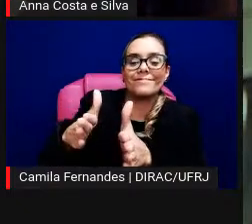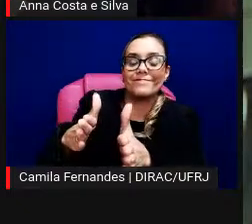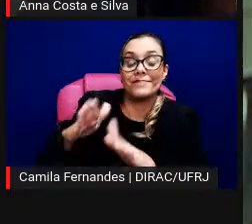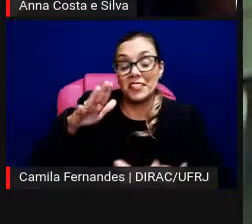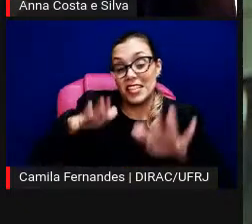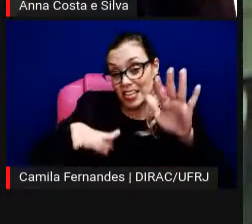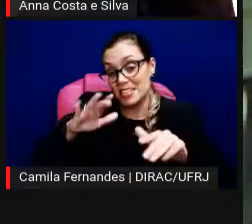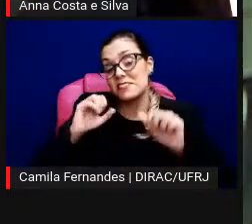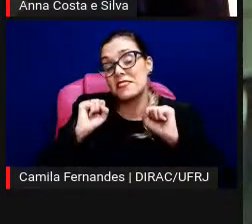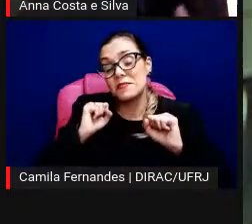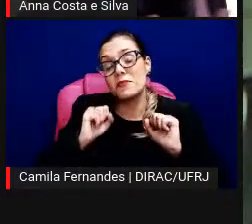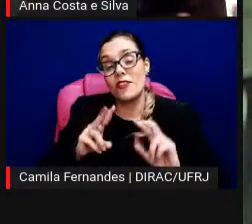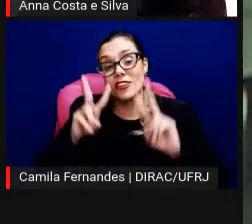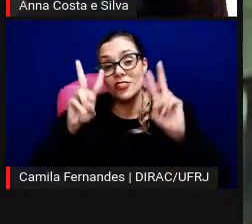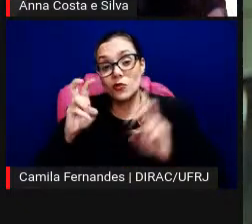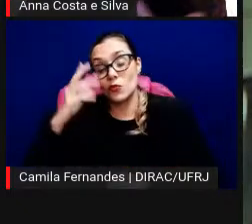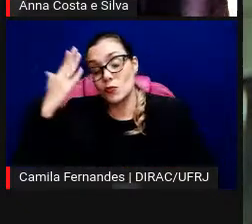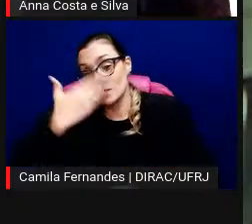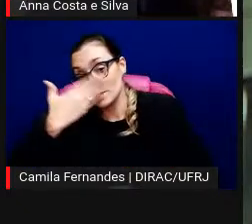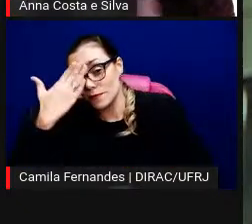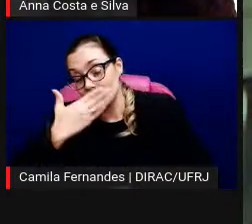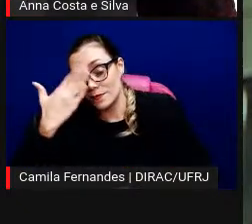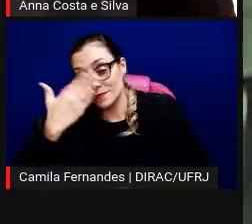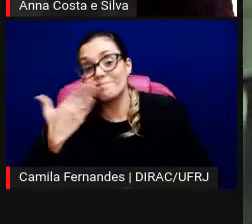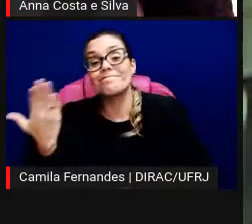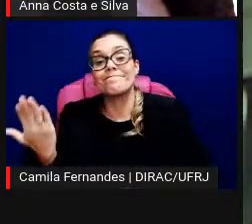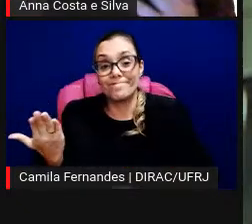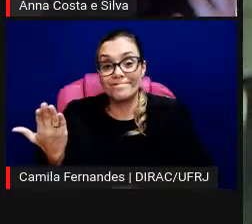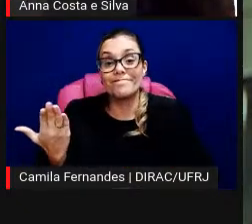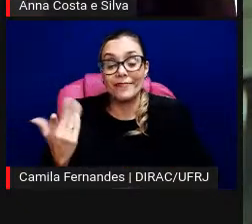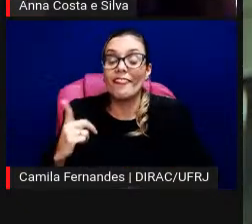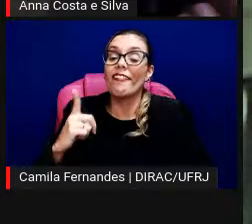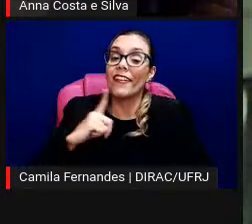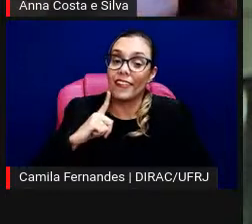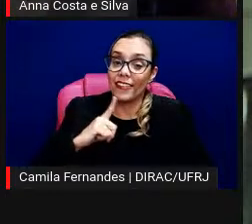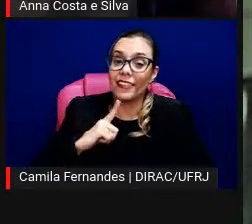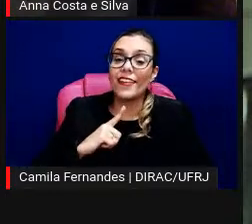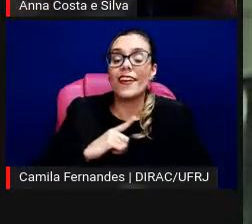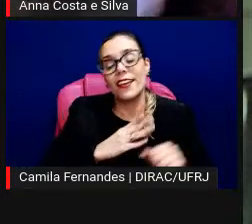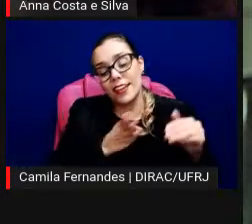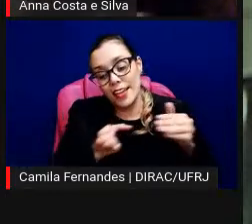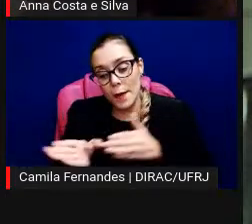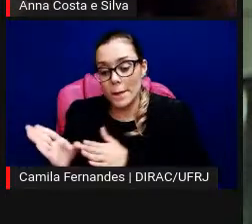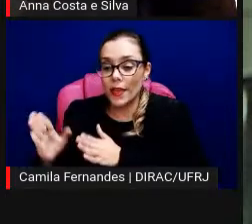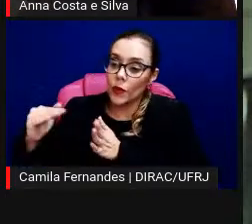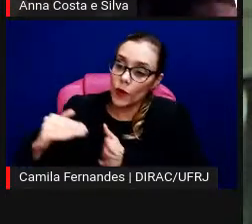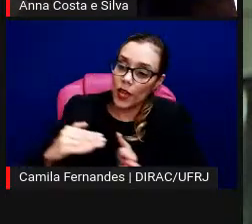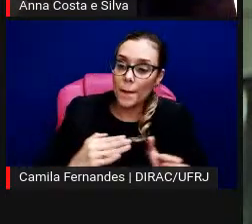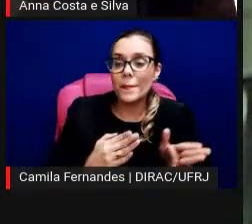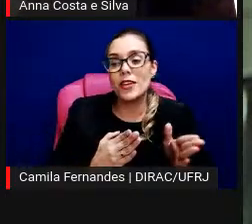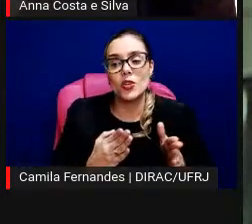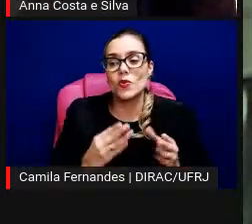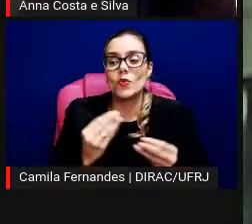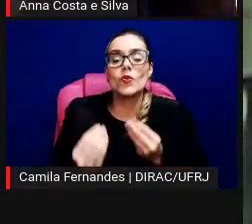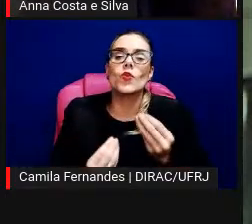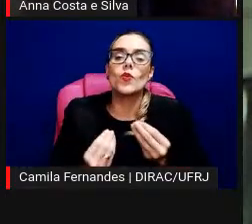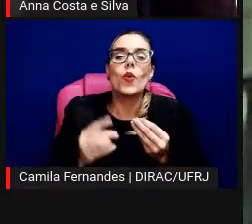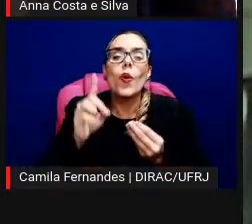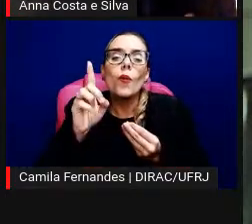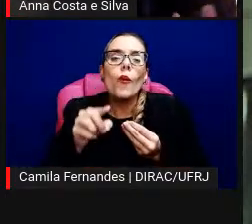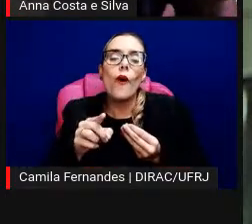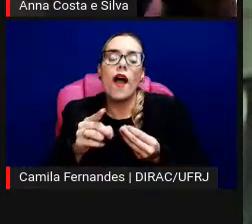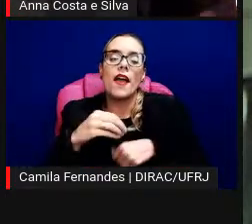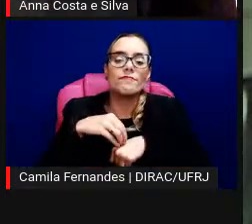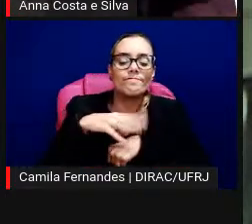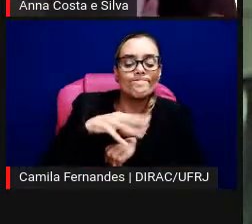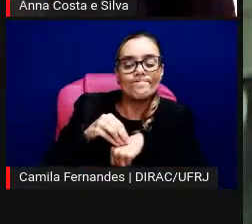visibilidade, e eu acho que desses trajetos que eu acho que a gente está conversando sobre a mediação, acho que esse um bom fechamento,